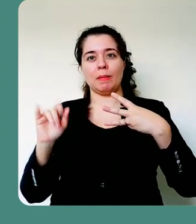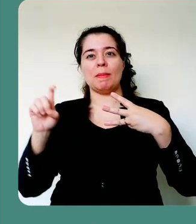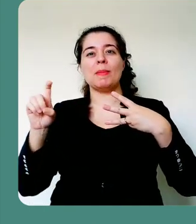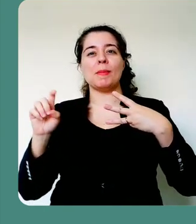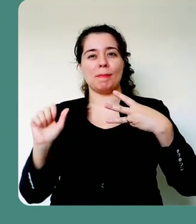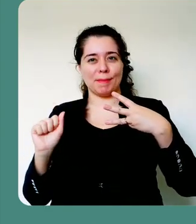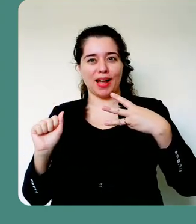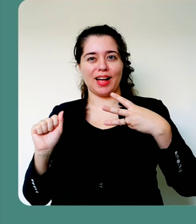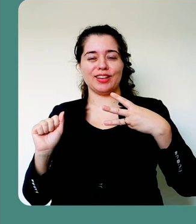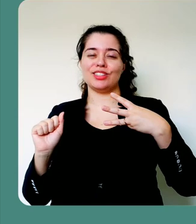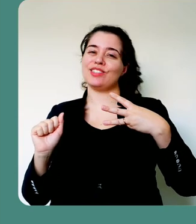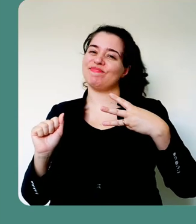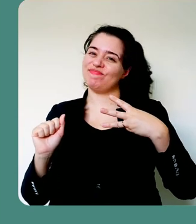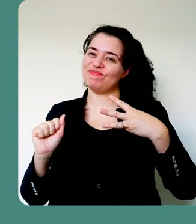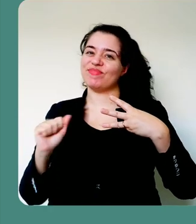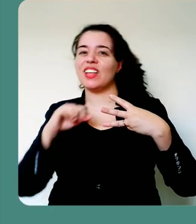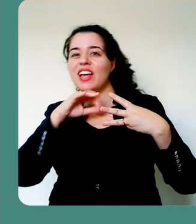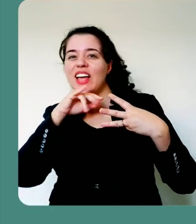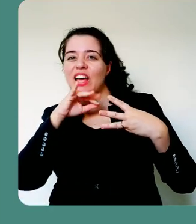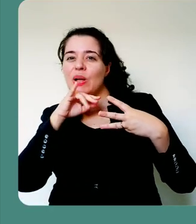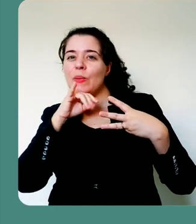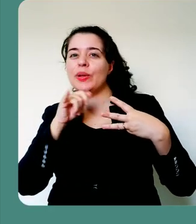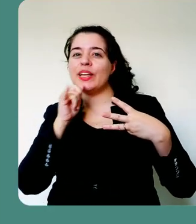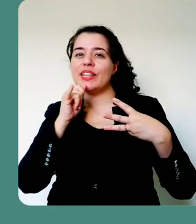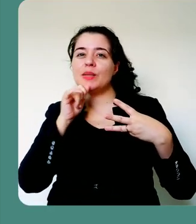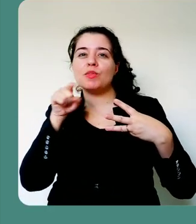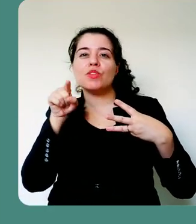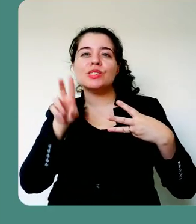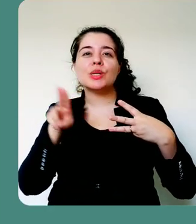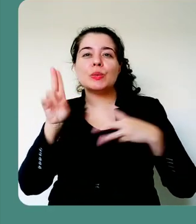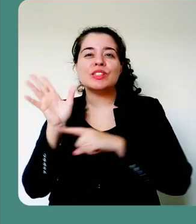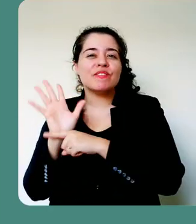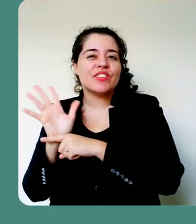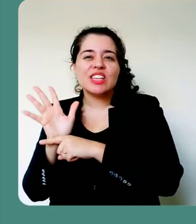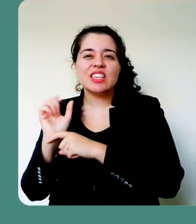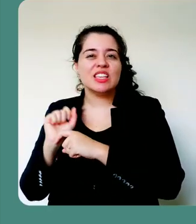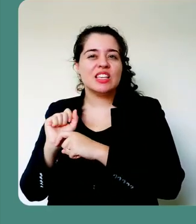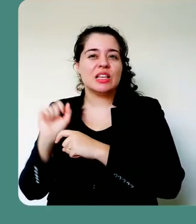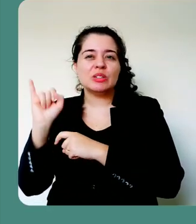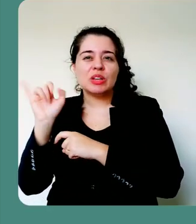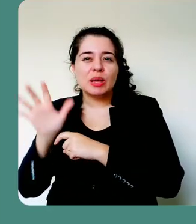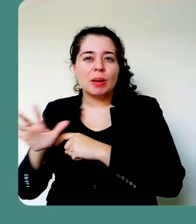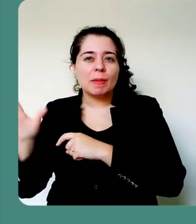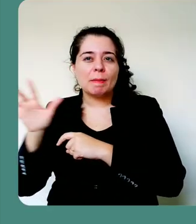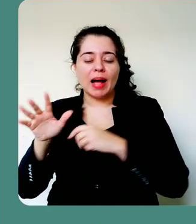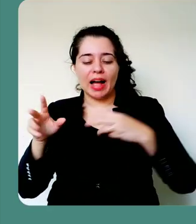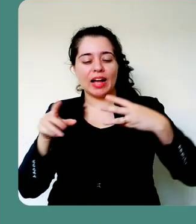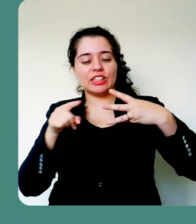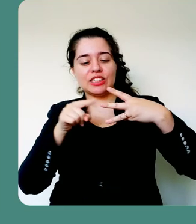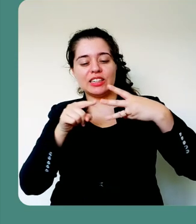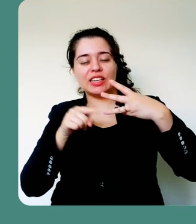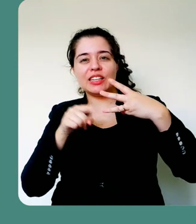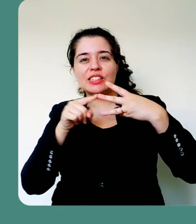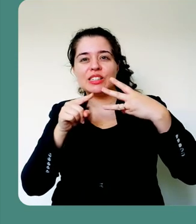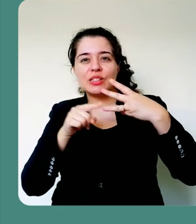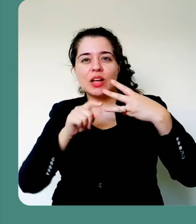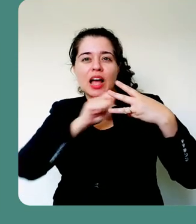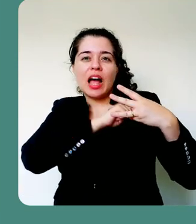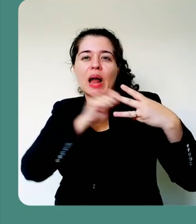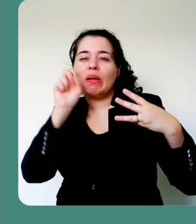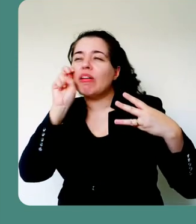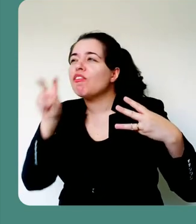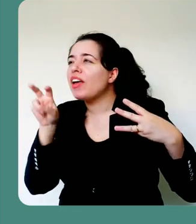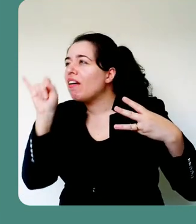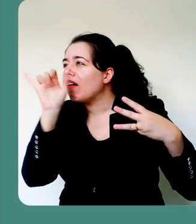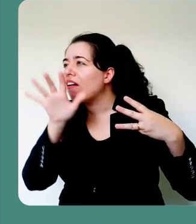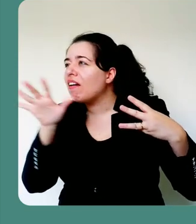que tem uma resolução, uma baixa qualidade, os alunos vão ter dificuldades para ler, para identificar os recursos visuais que